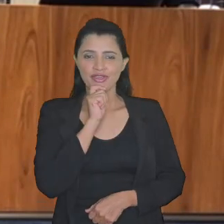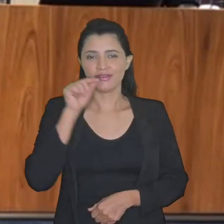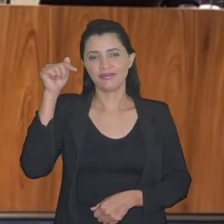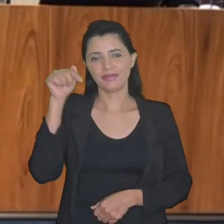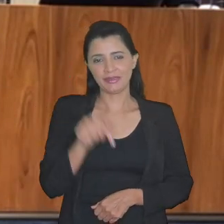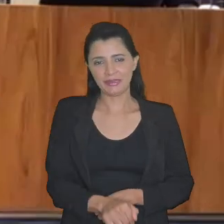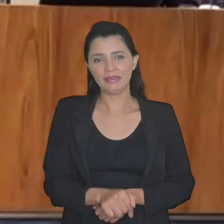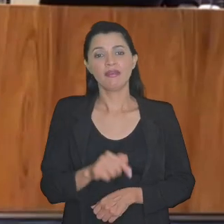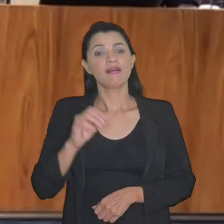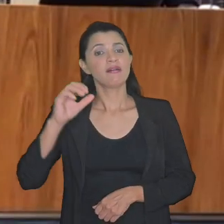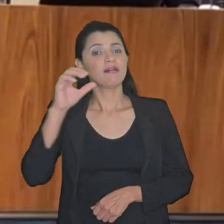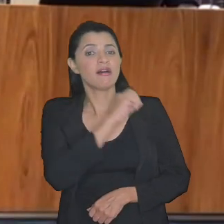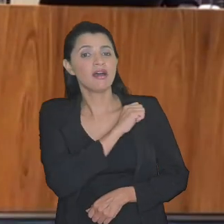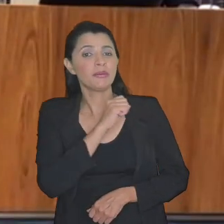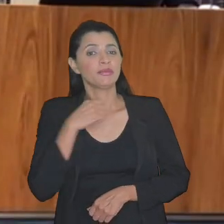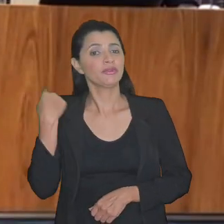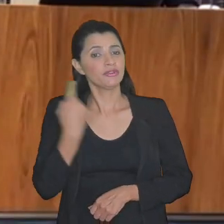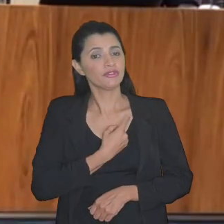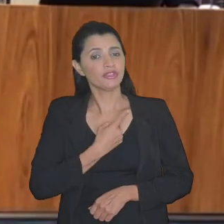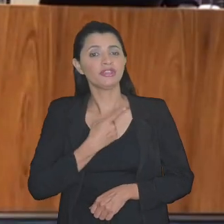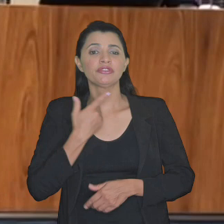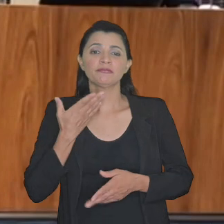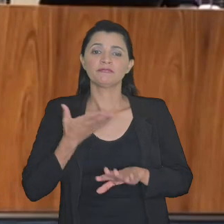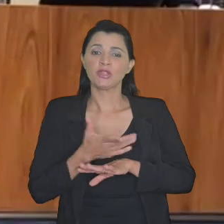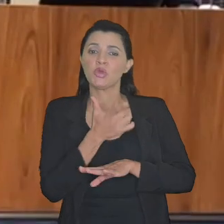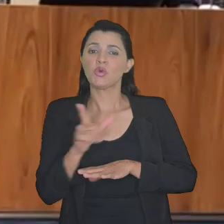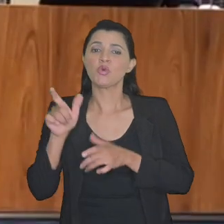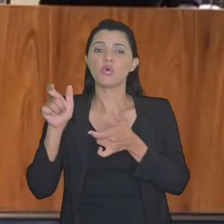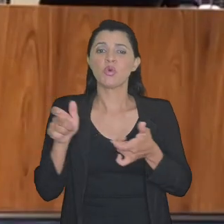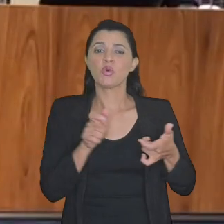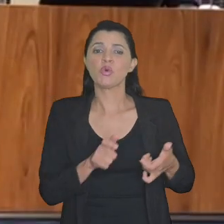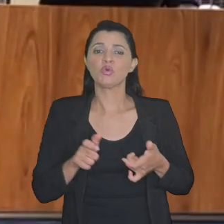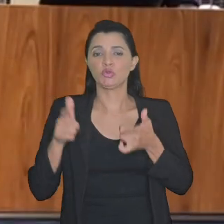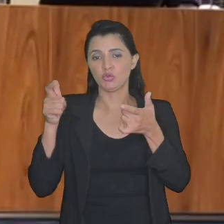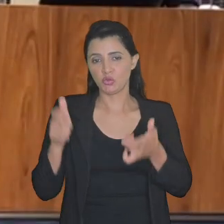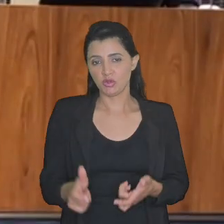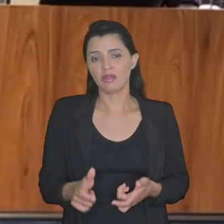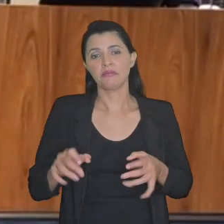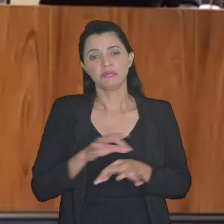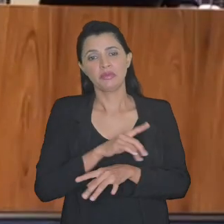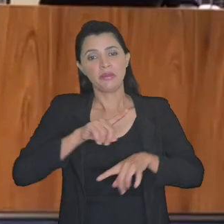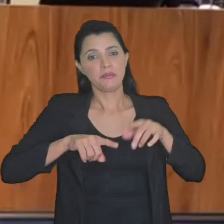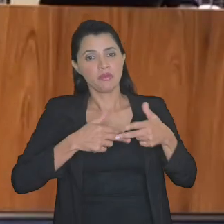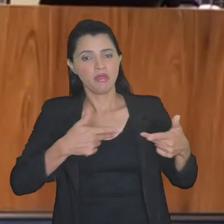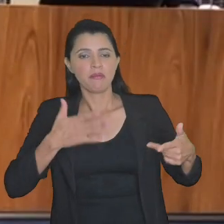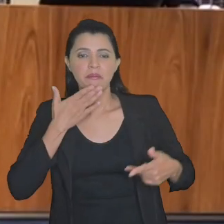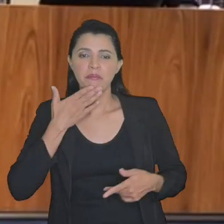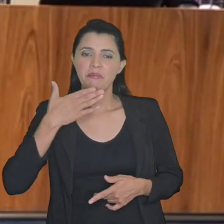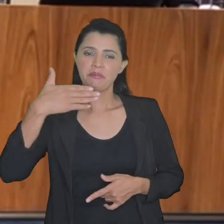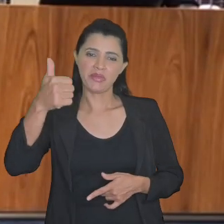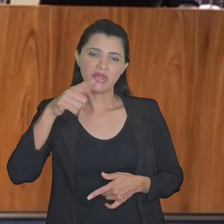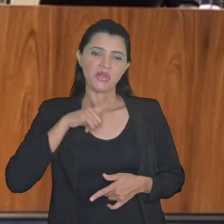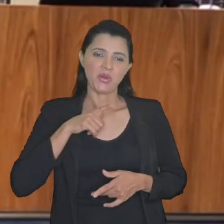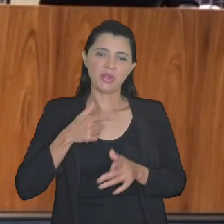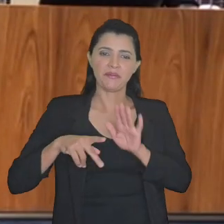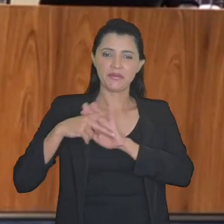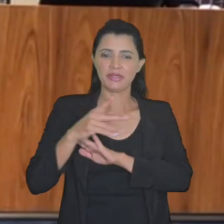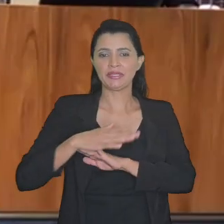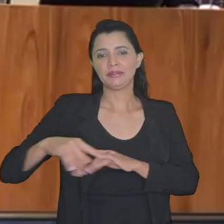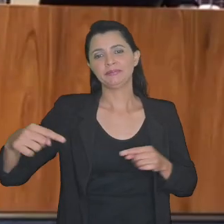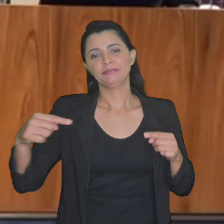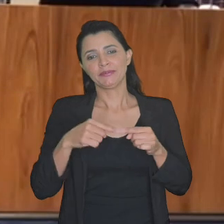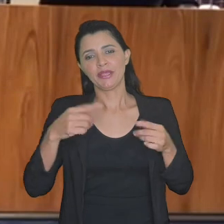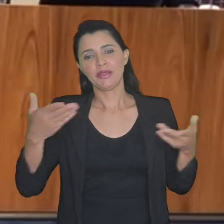gente está aqui ainda em breve em breve nós vamos estar em outras instalações com equipamentos melhores